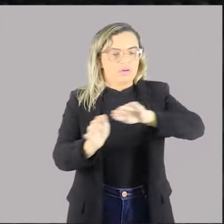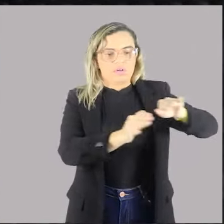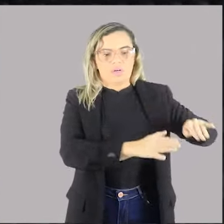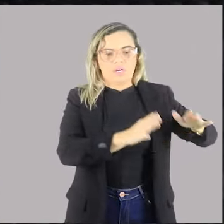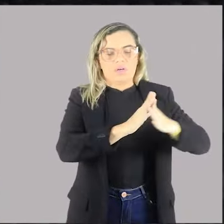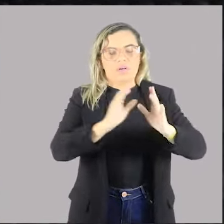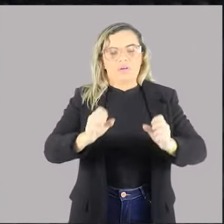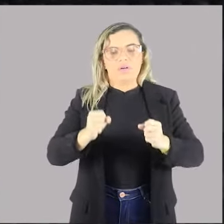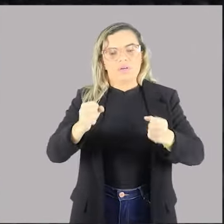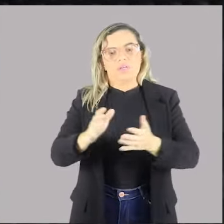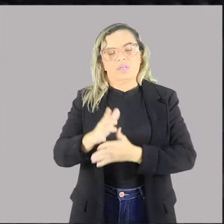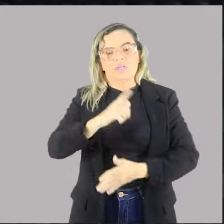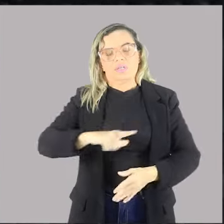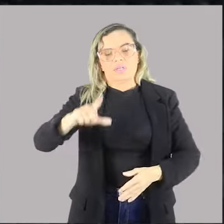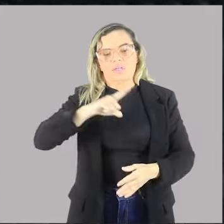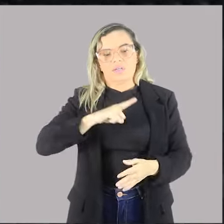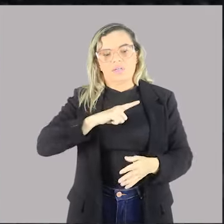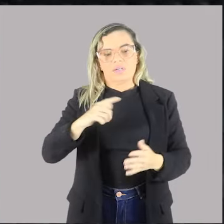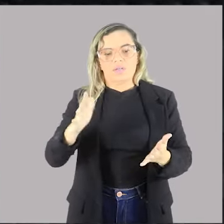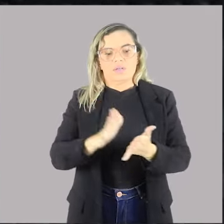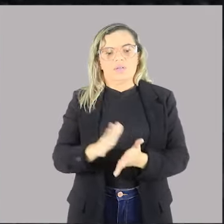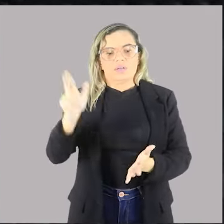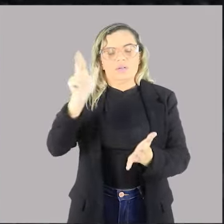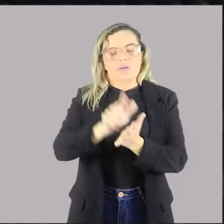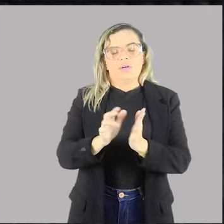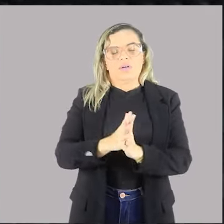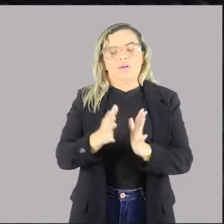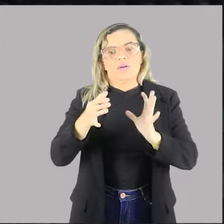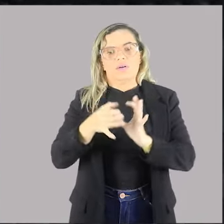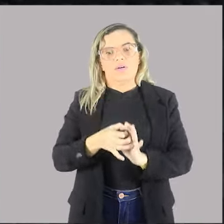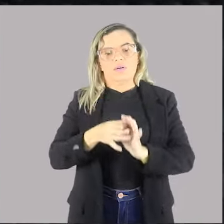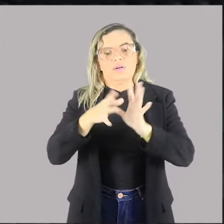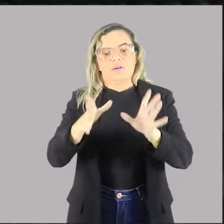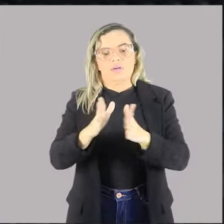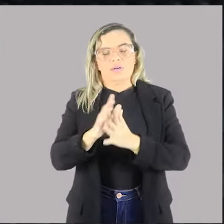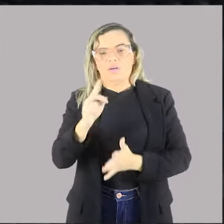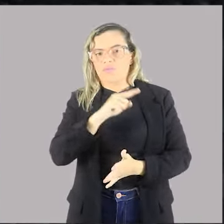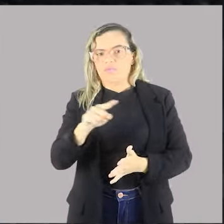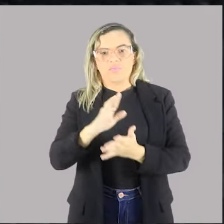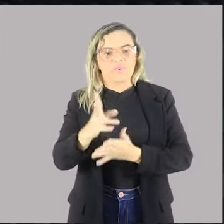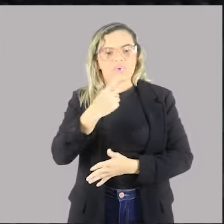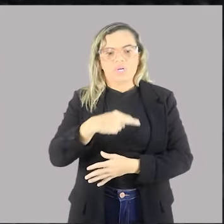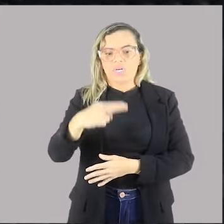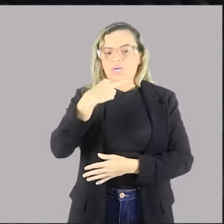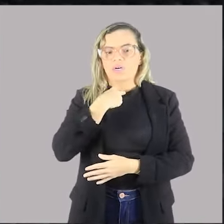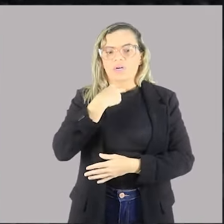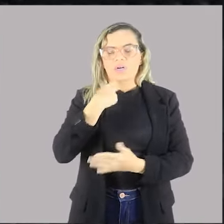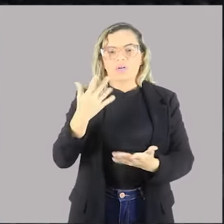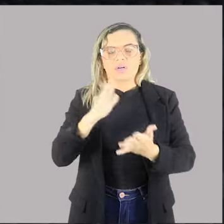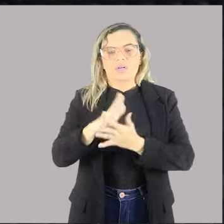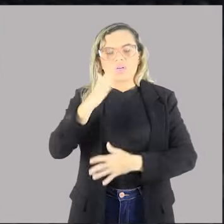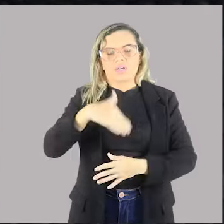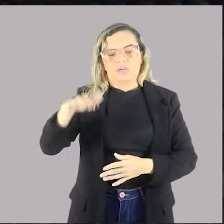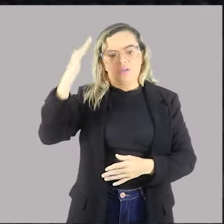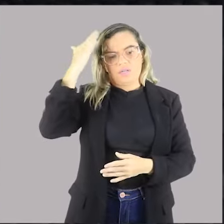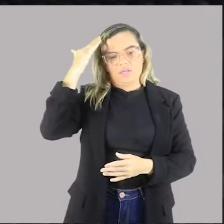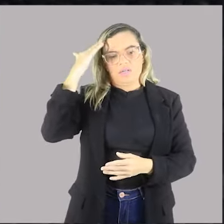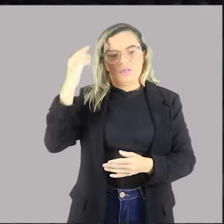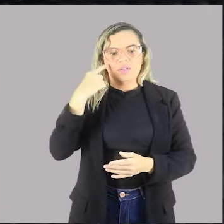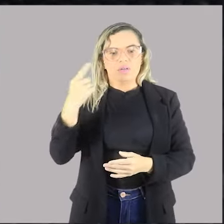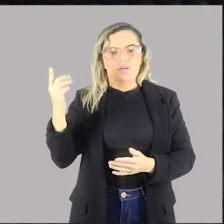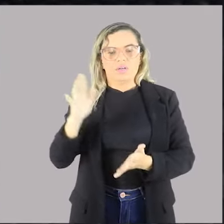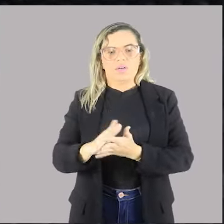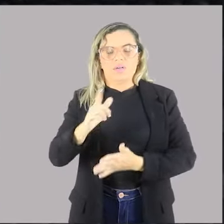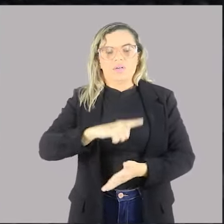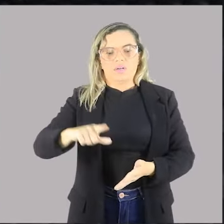a possibilidade de existência de regulamentos autônomos e, portanto, não permitirá, não compreenderá que a existência de